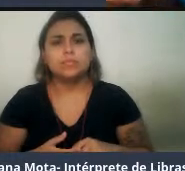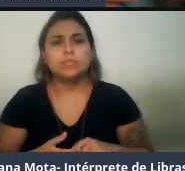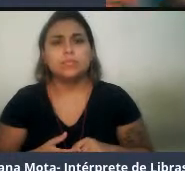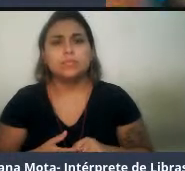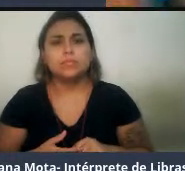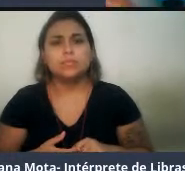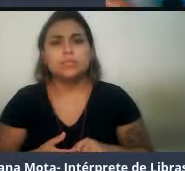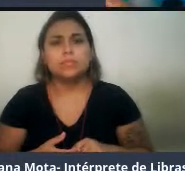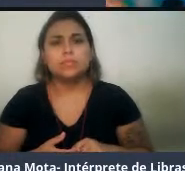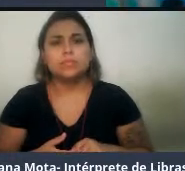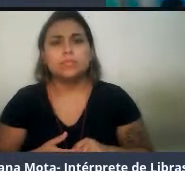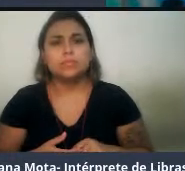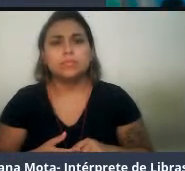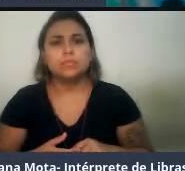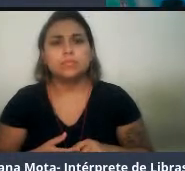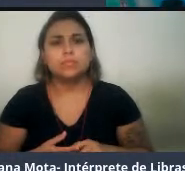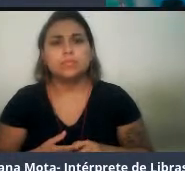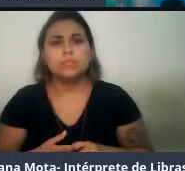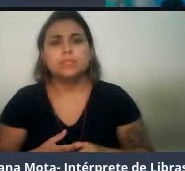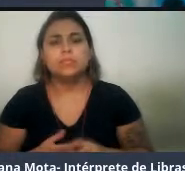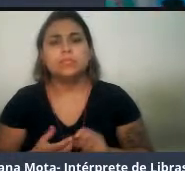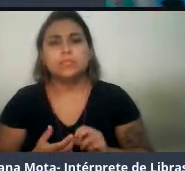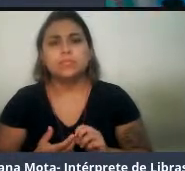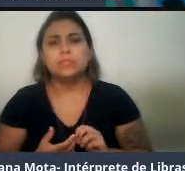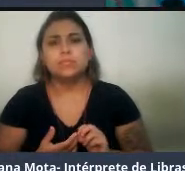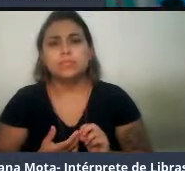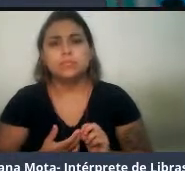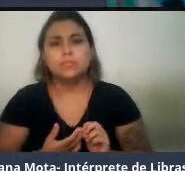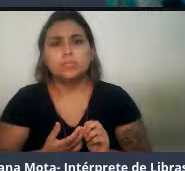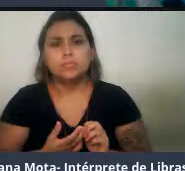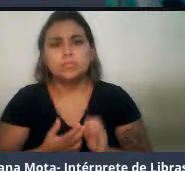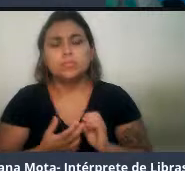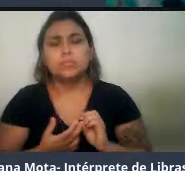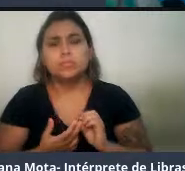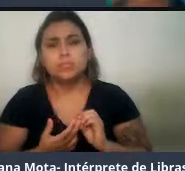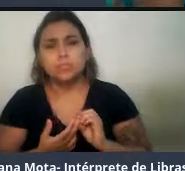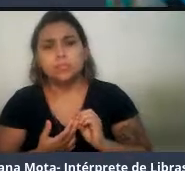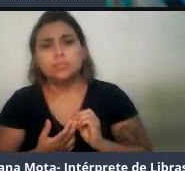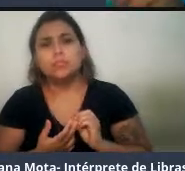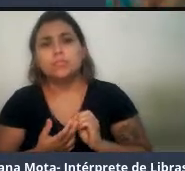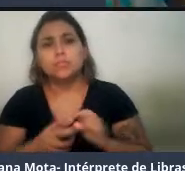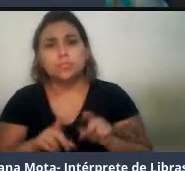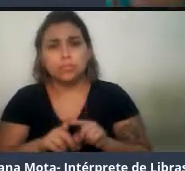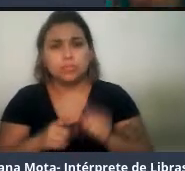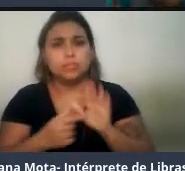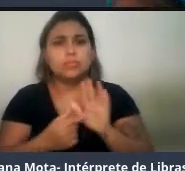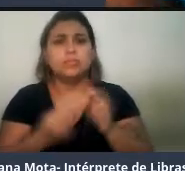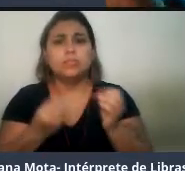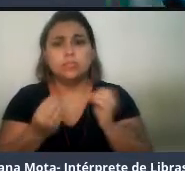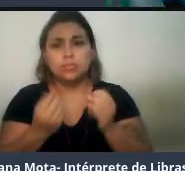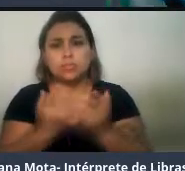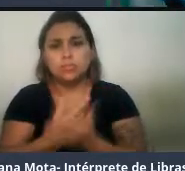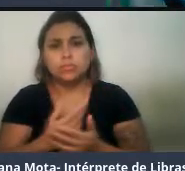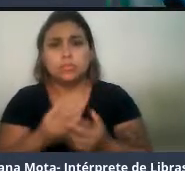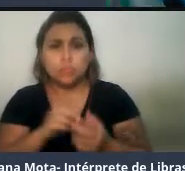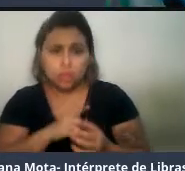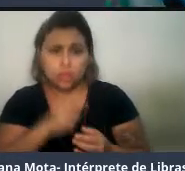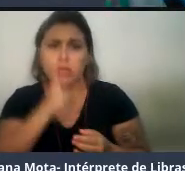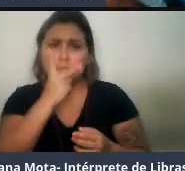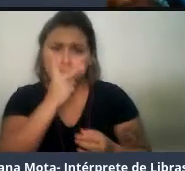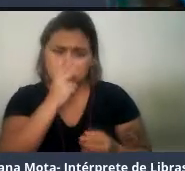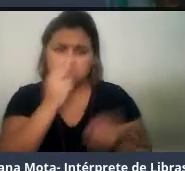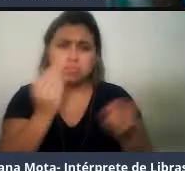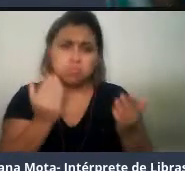criativo de uma certa forma apenas, né? Fazendo um som assoviado, mas existe similaridade mesmo entre espécies não